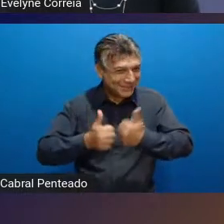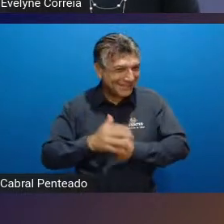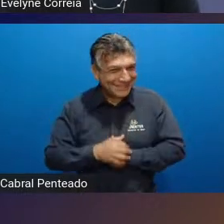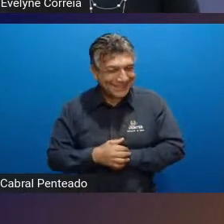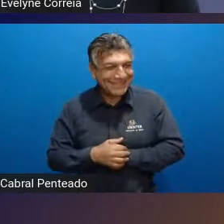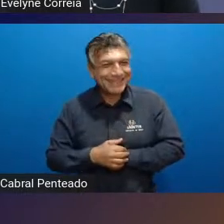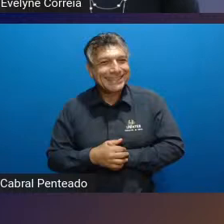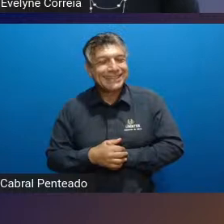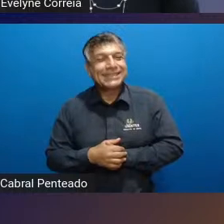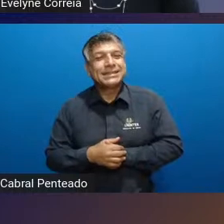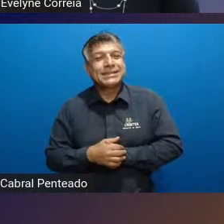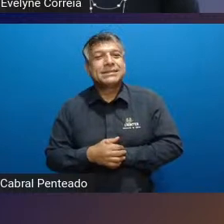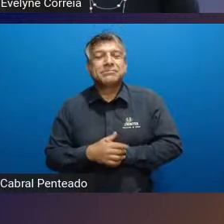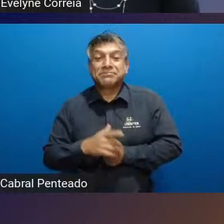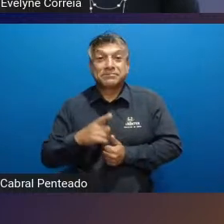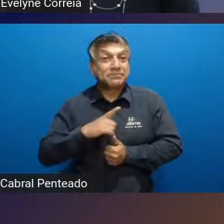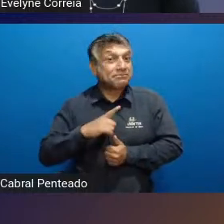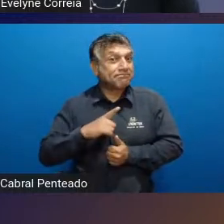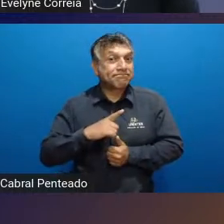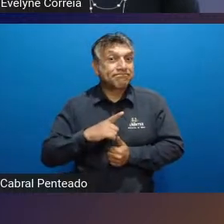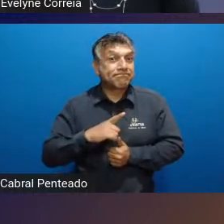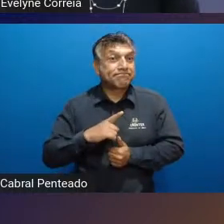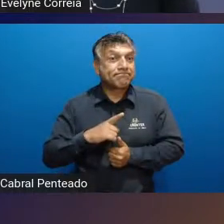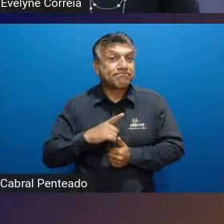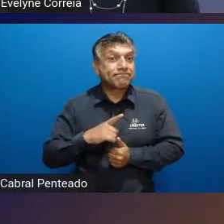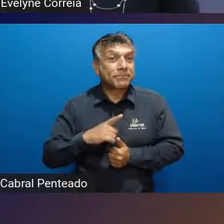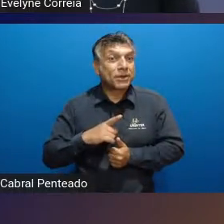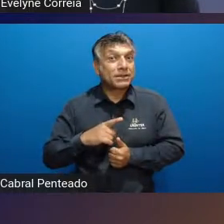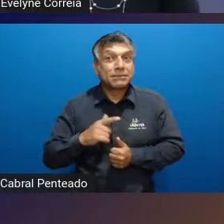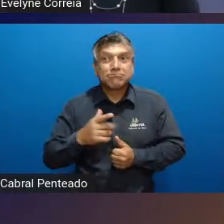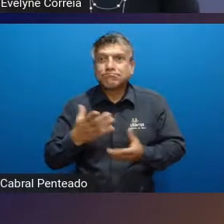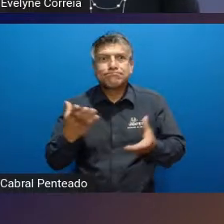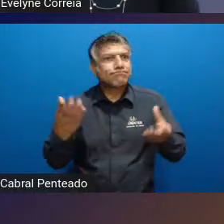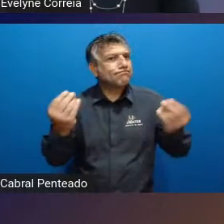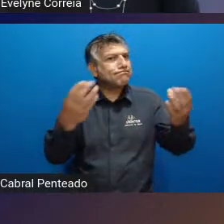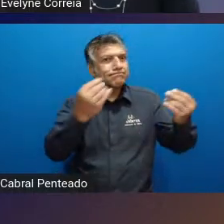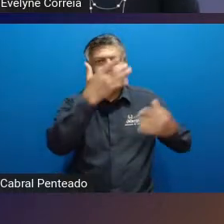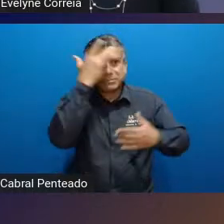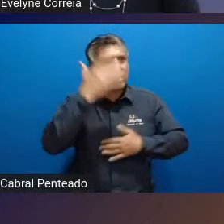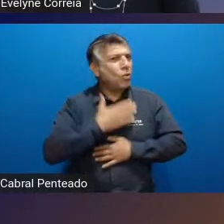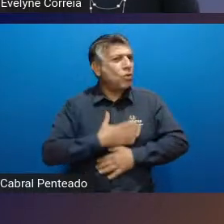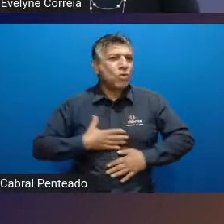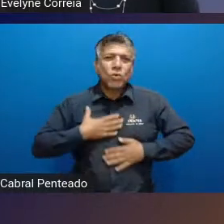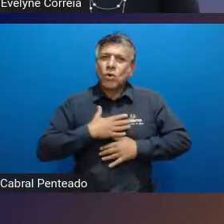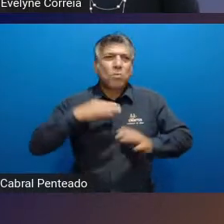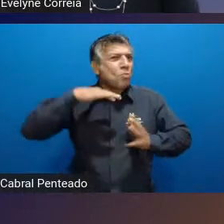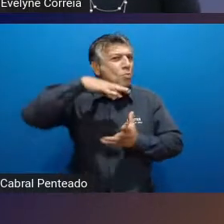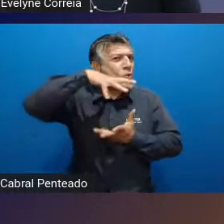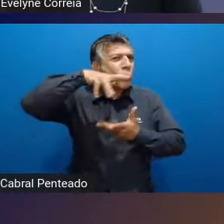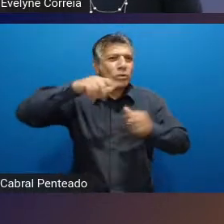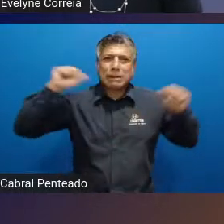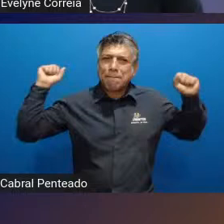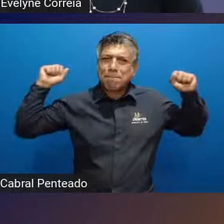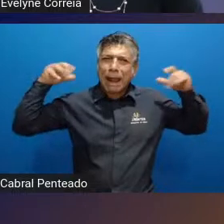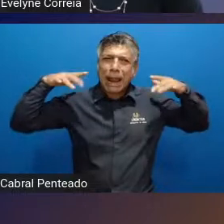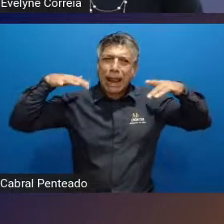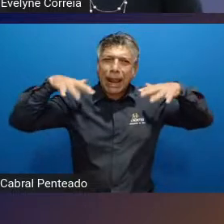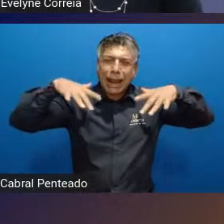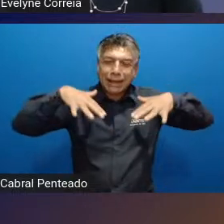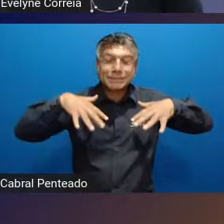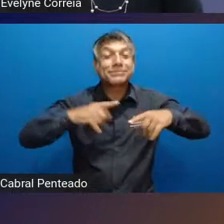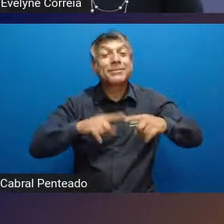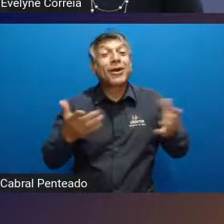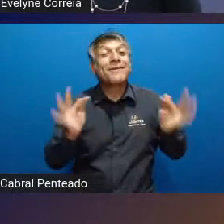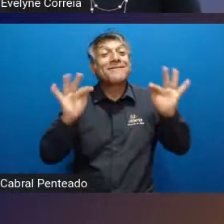atrai é o gosto de muitas pessoas no mundo todo né então nós vamos